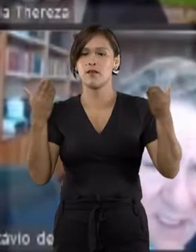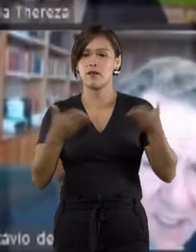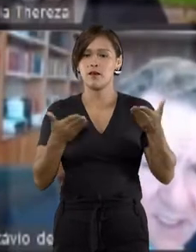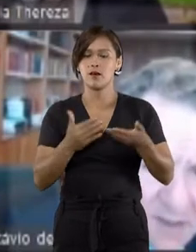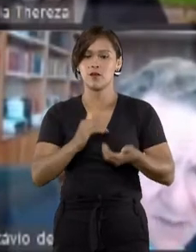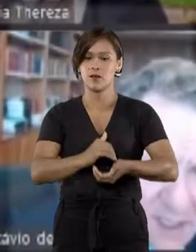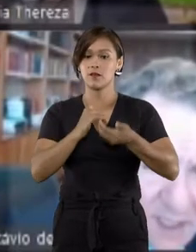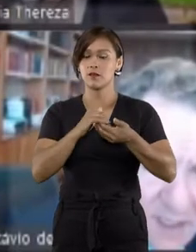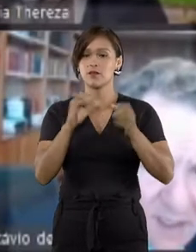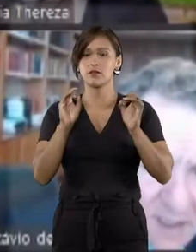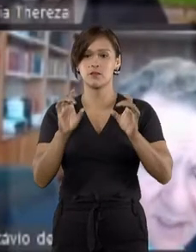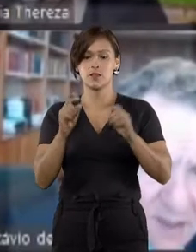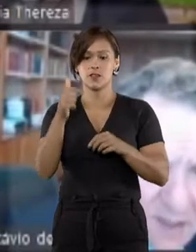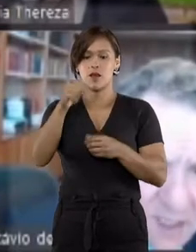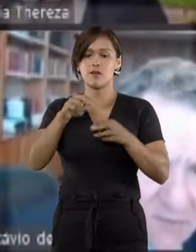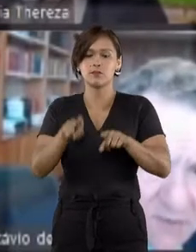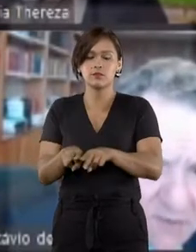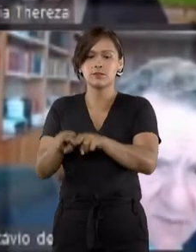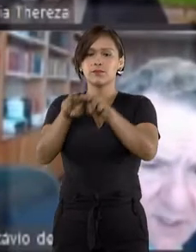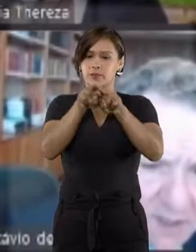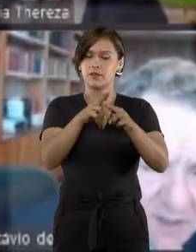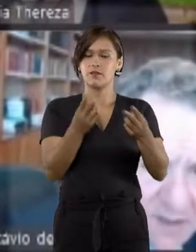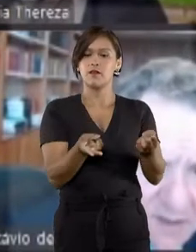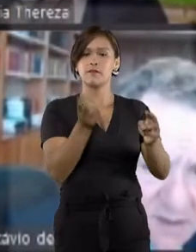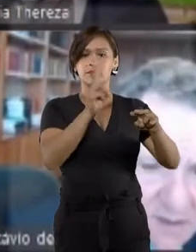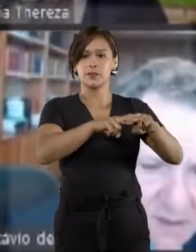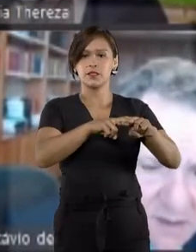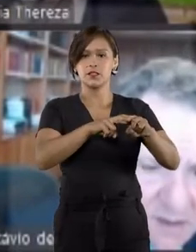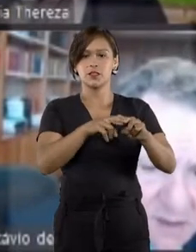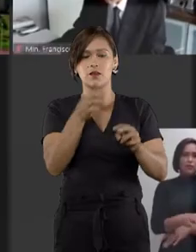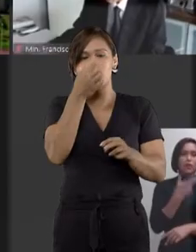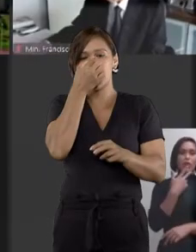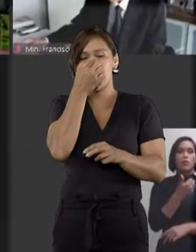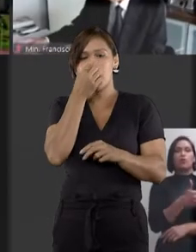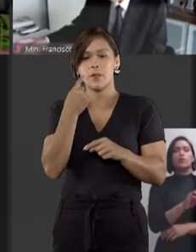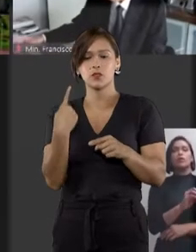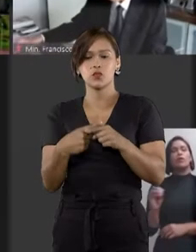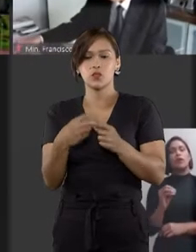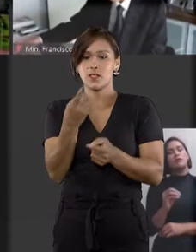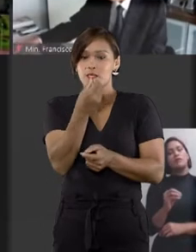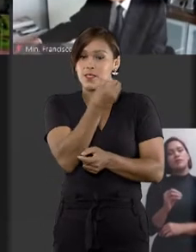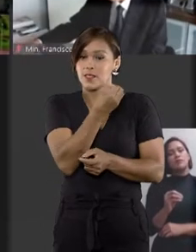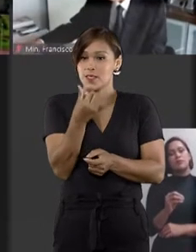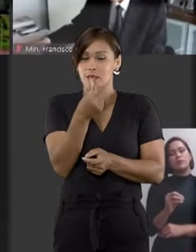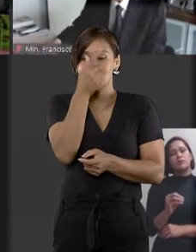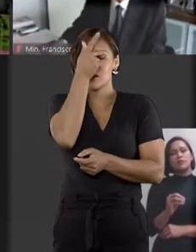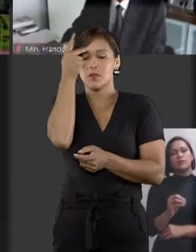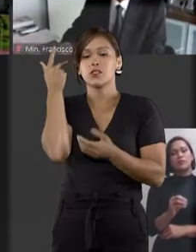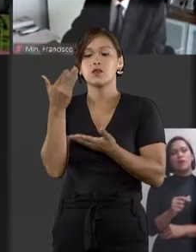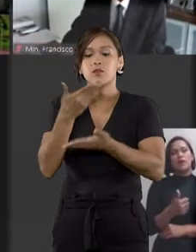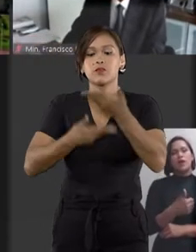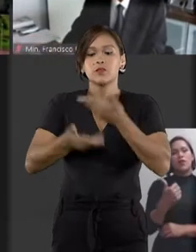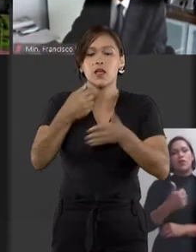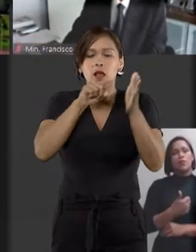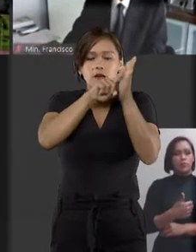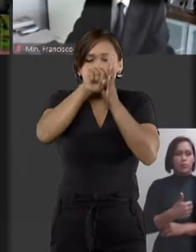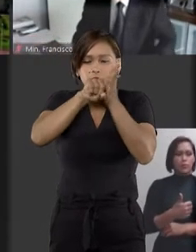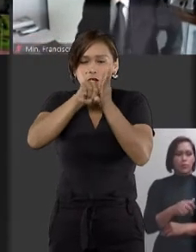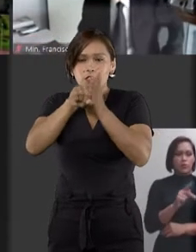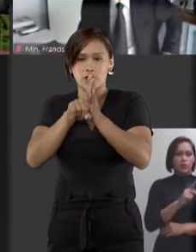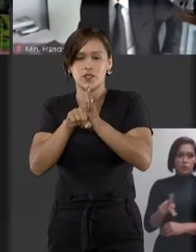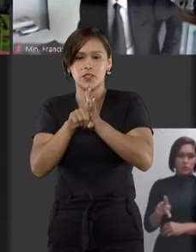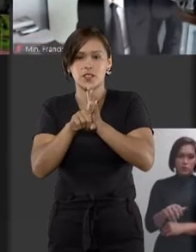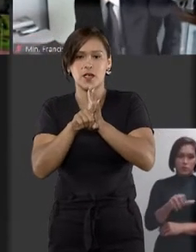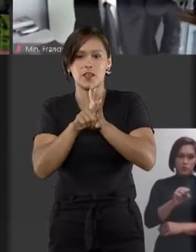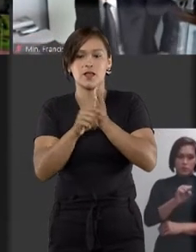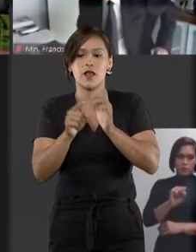a Corte Especial do STJ manteve a prisão preventiva dele e de outras seis pessoas investigadas nas operações Placebo